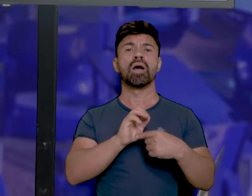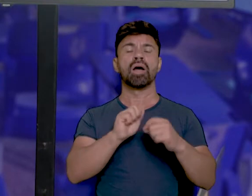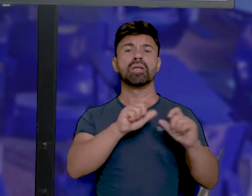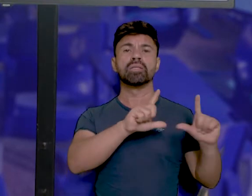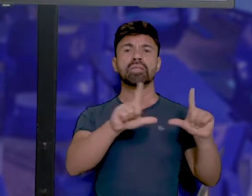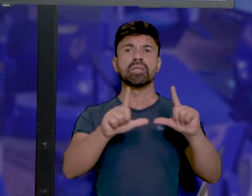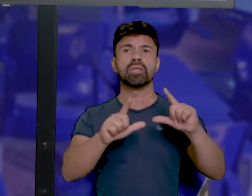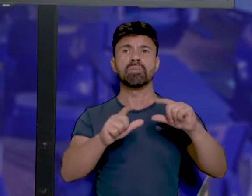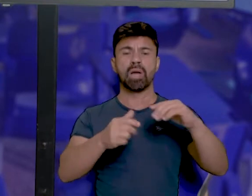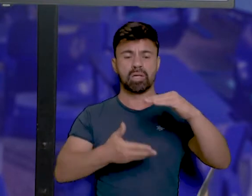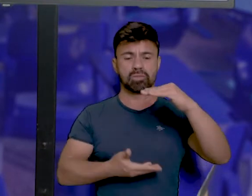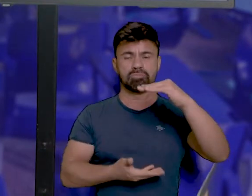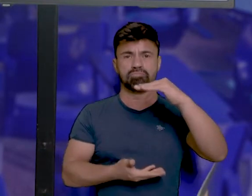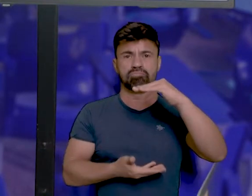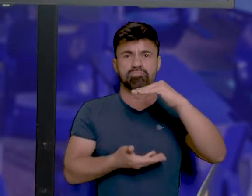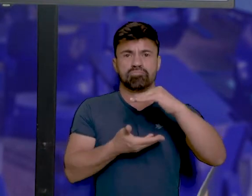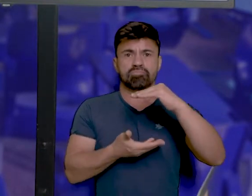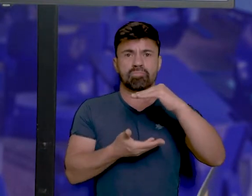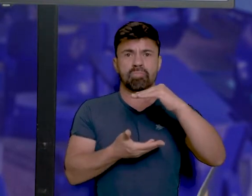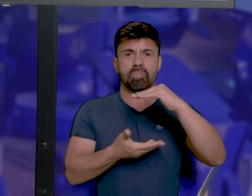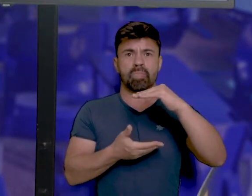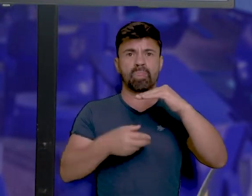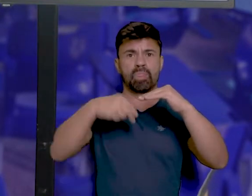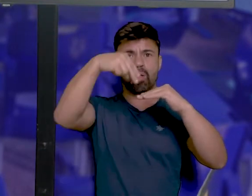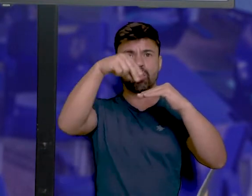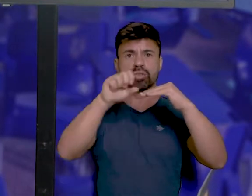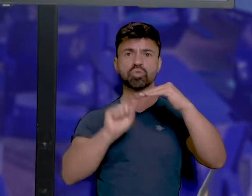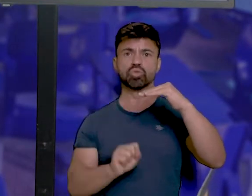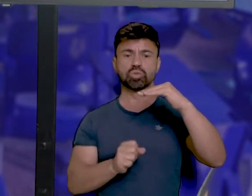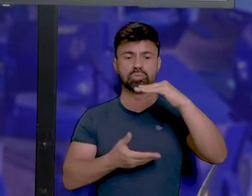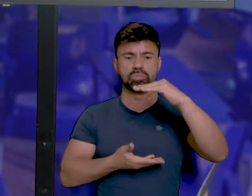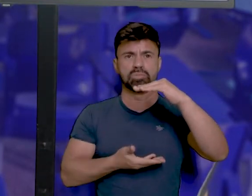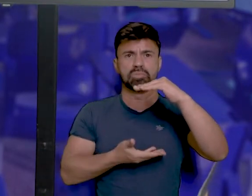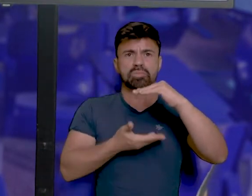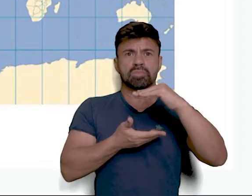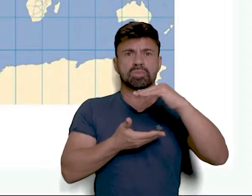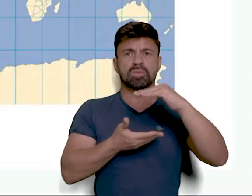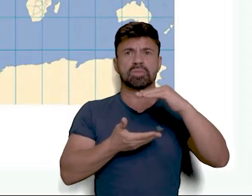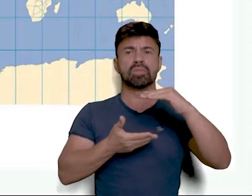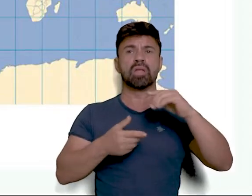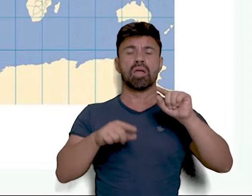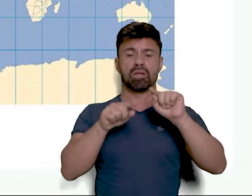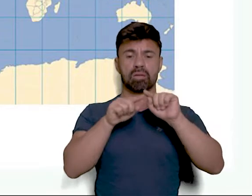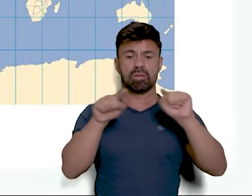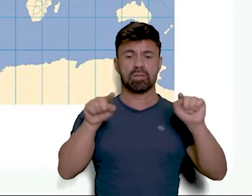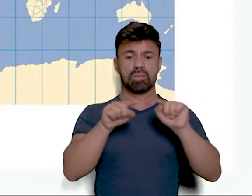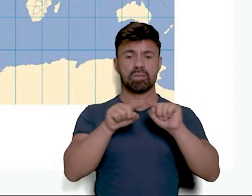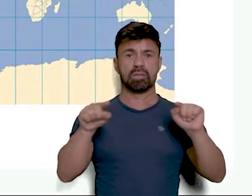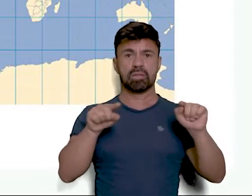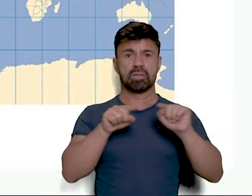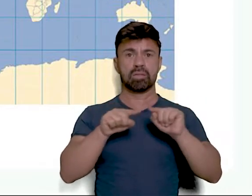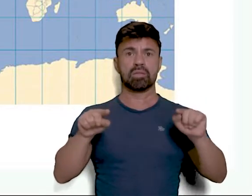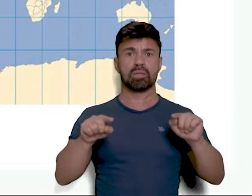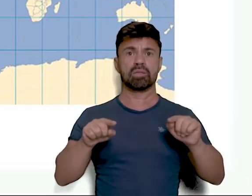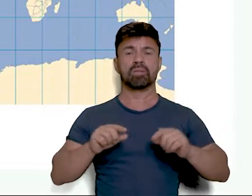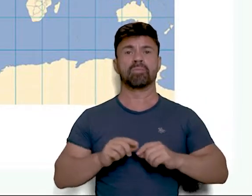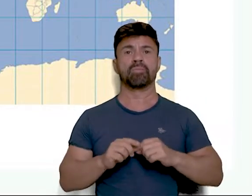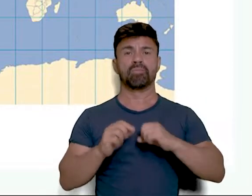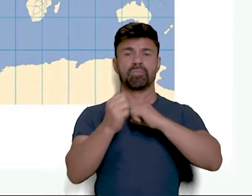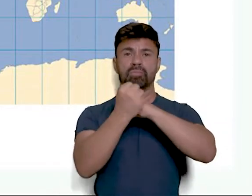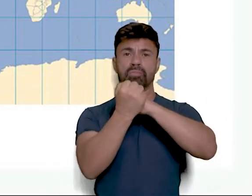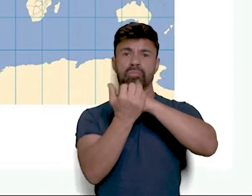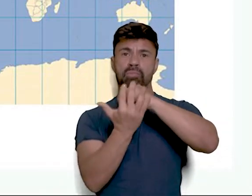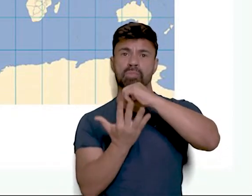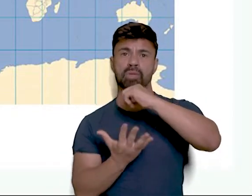achatadas nos polos, polo norte e polo sul. E o destaque é as linhas verticais dos meridianos. Já a Mercato,